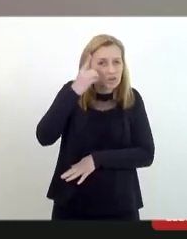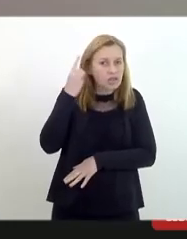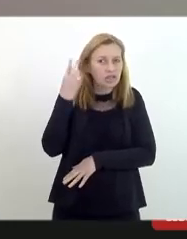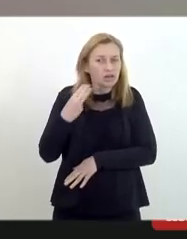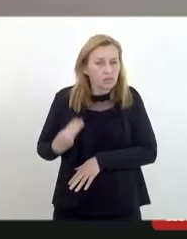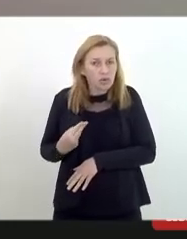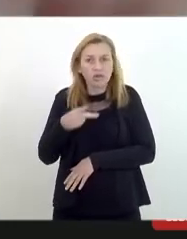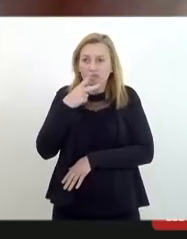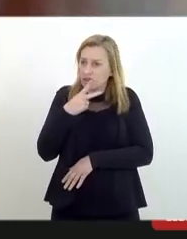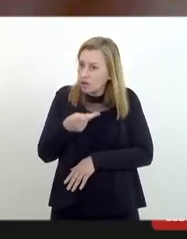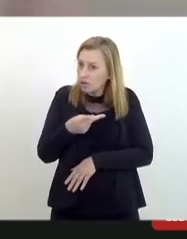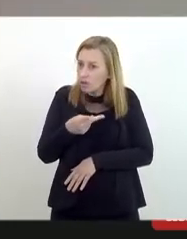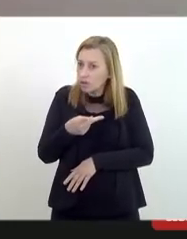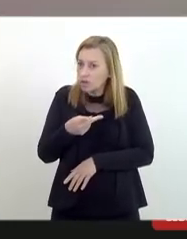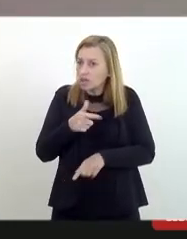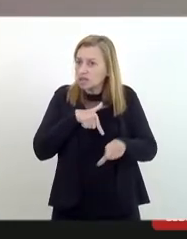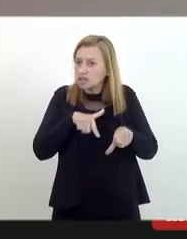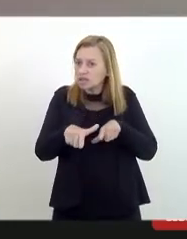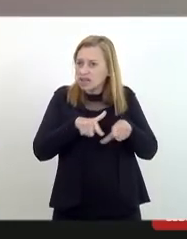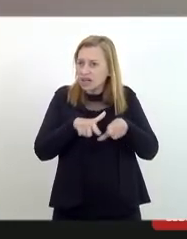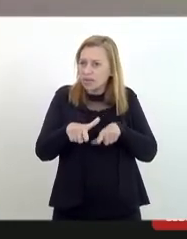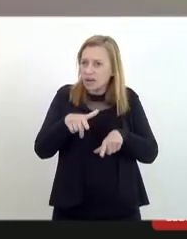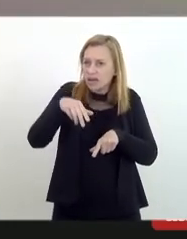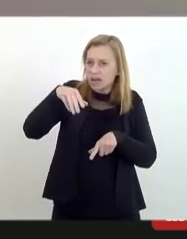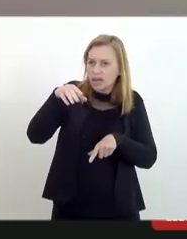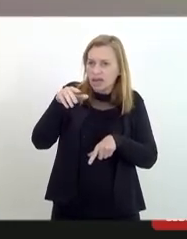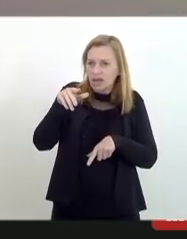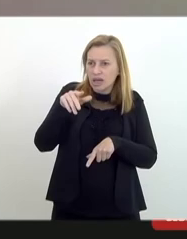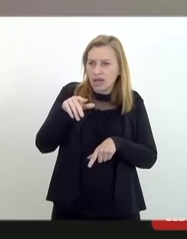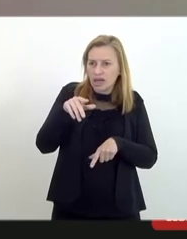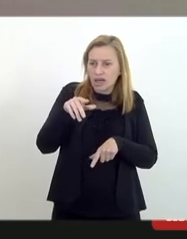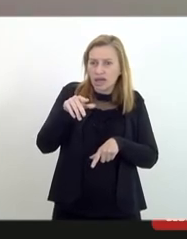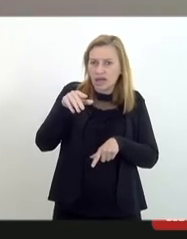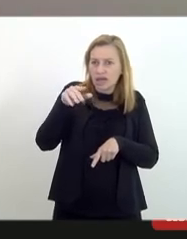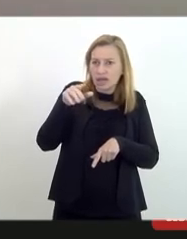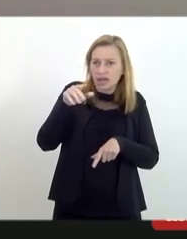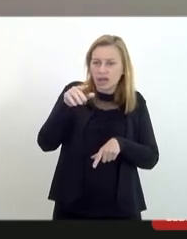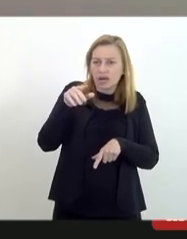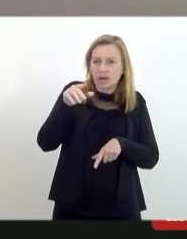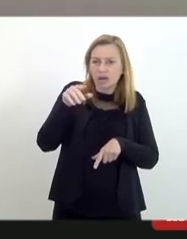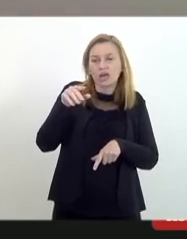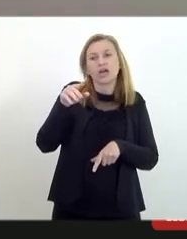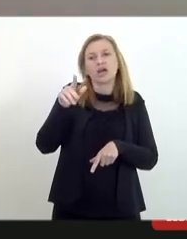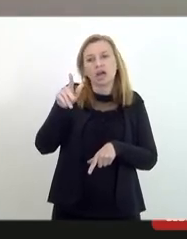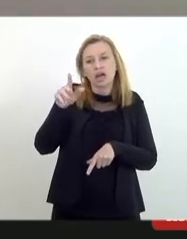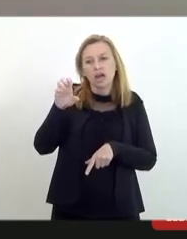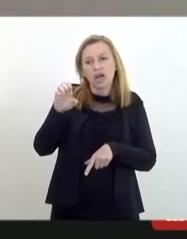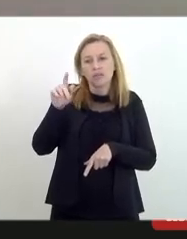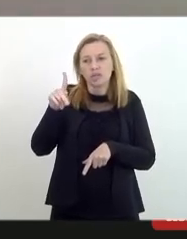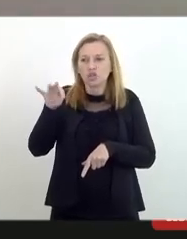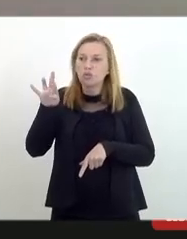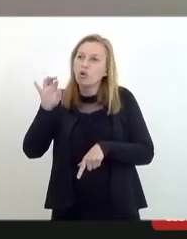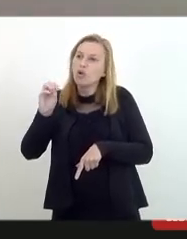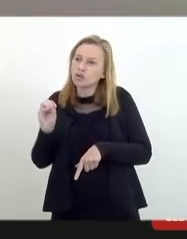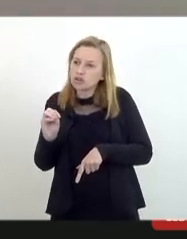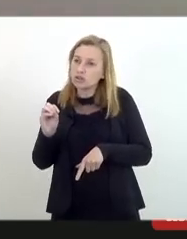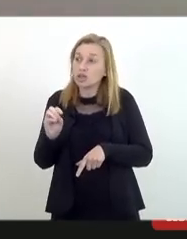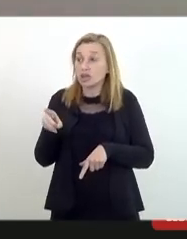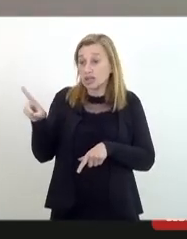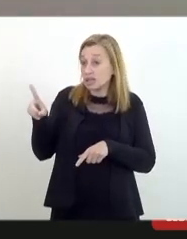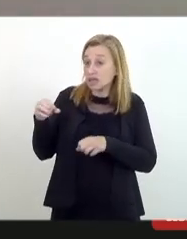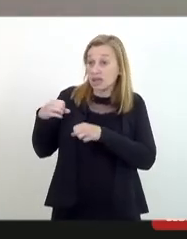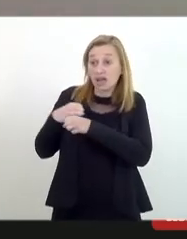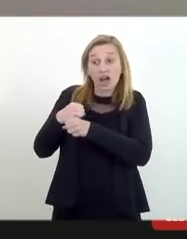falou trabalha na epistemologia trabalha com a semiótica essa demonização atravessa os 500 anos de Brasil